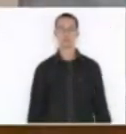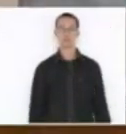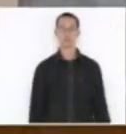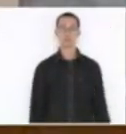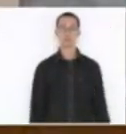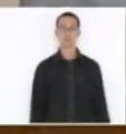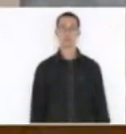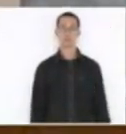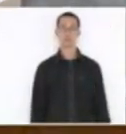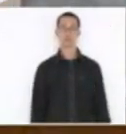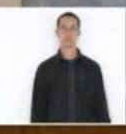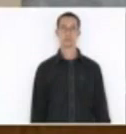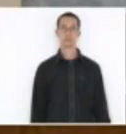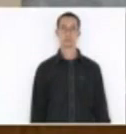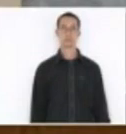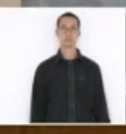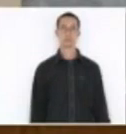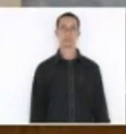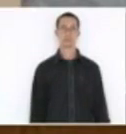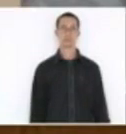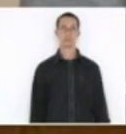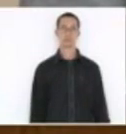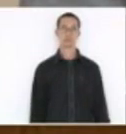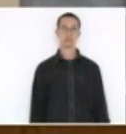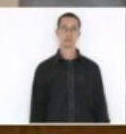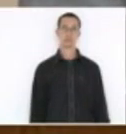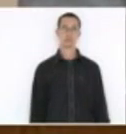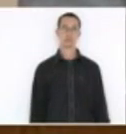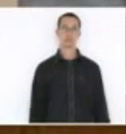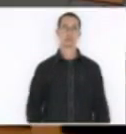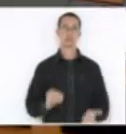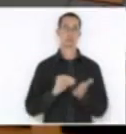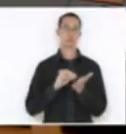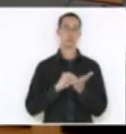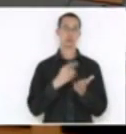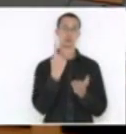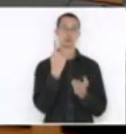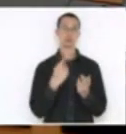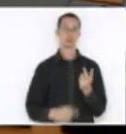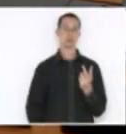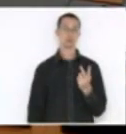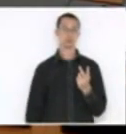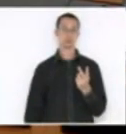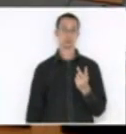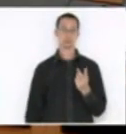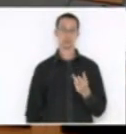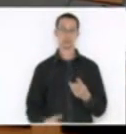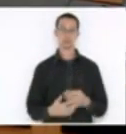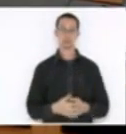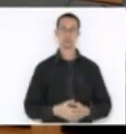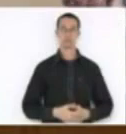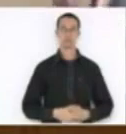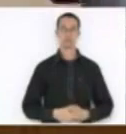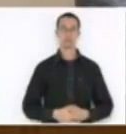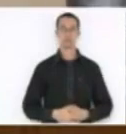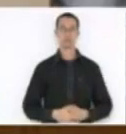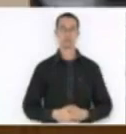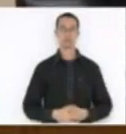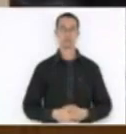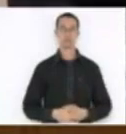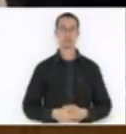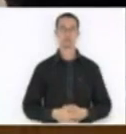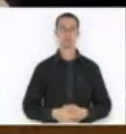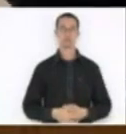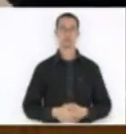Não está na agenda. Deputado João está chegando. Não, estou falando do deputado Altair.